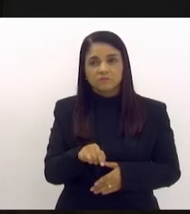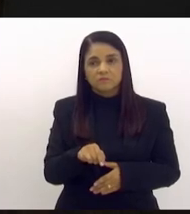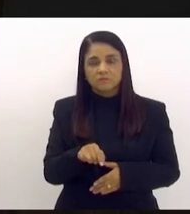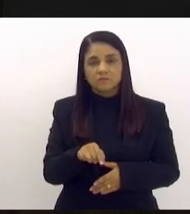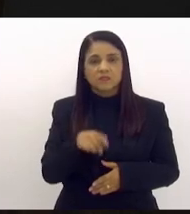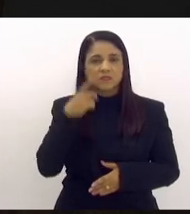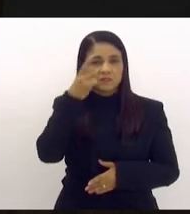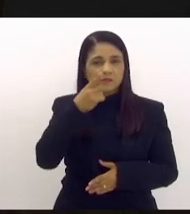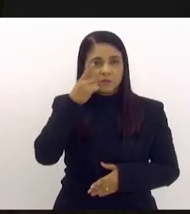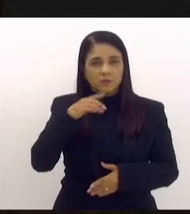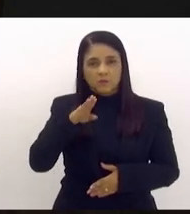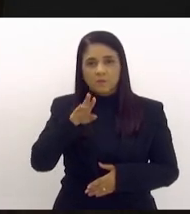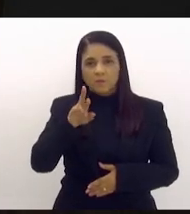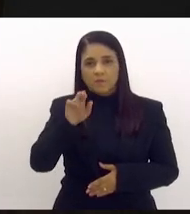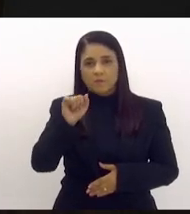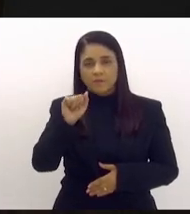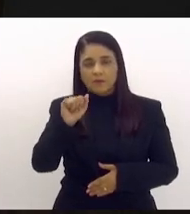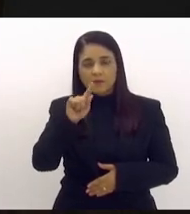deputado Brazão.